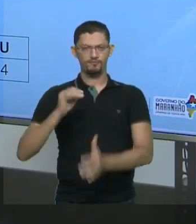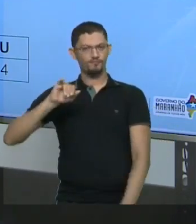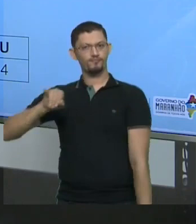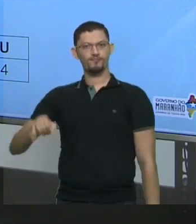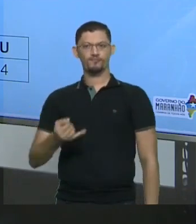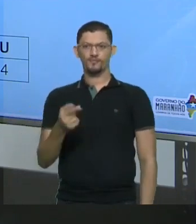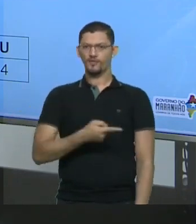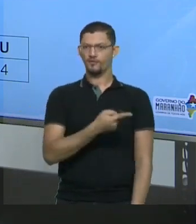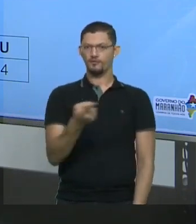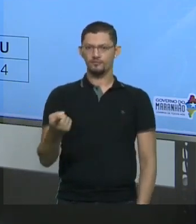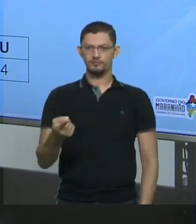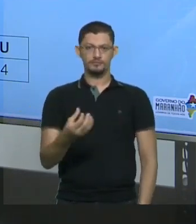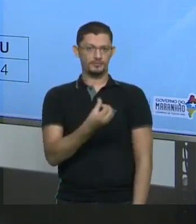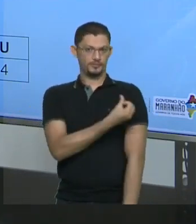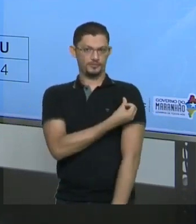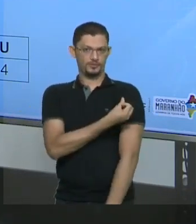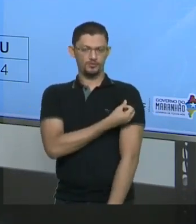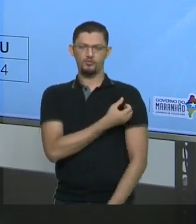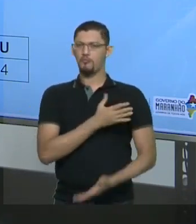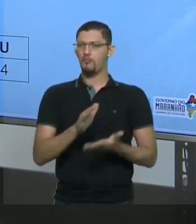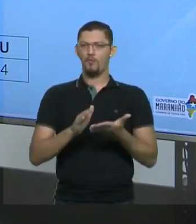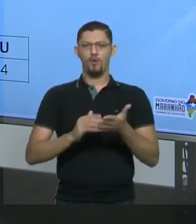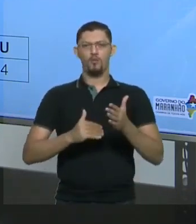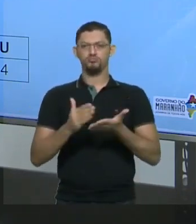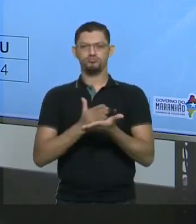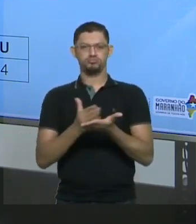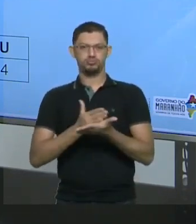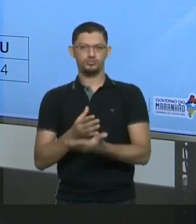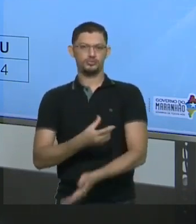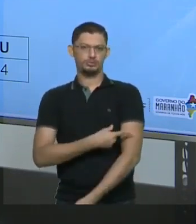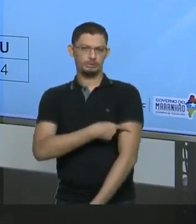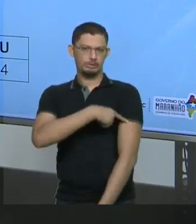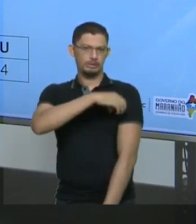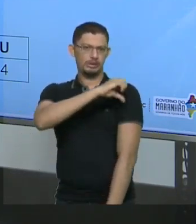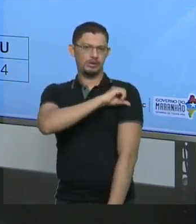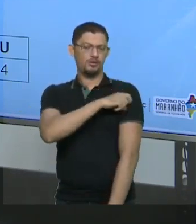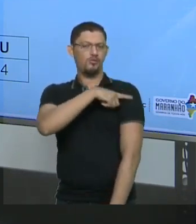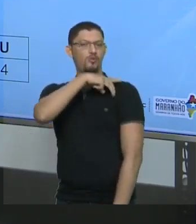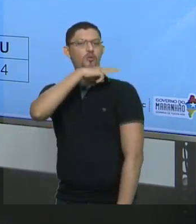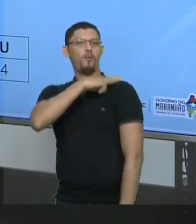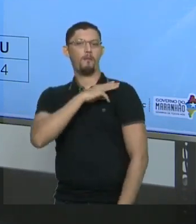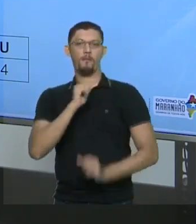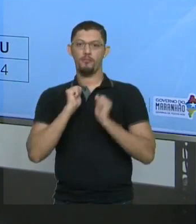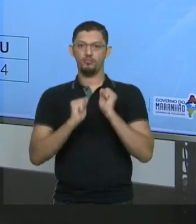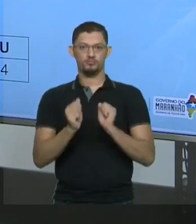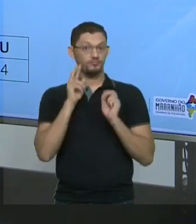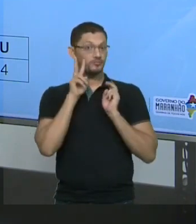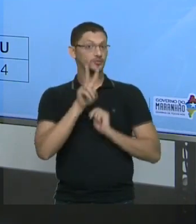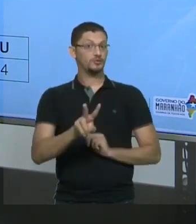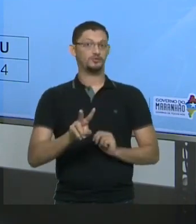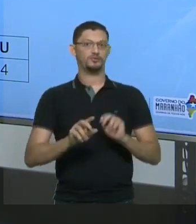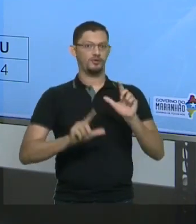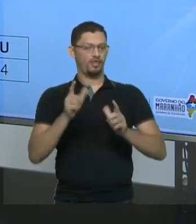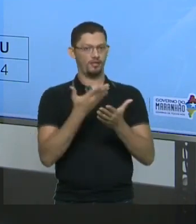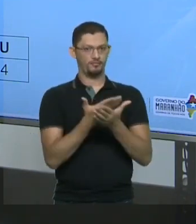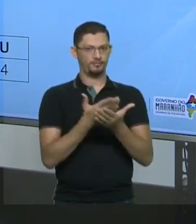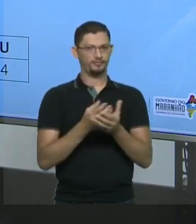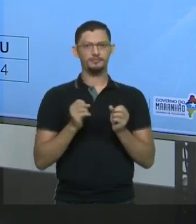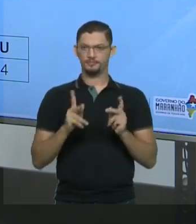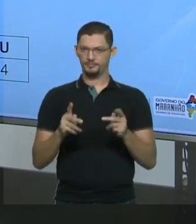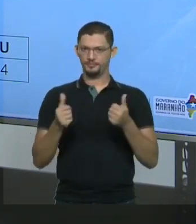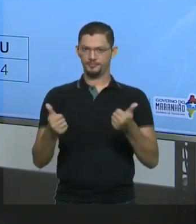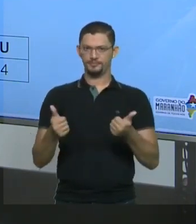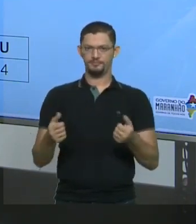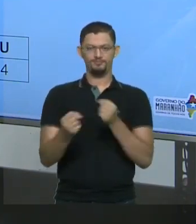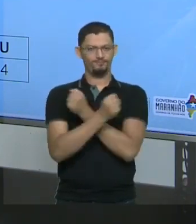Aproveite. Você que é do sexto ano ou de qualquer outro ano do Fundamental e do Ensino Médio, vale a pena assistir todas essas aulas. Beleza? Então, galera,